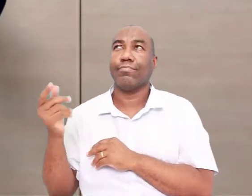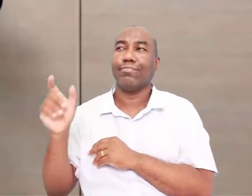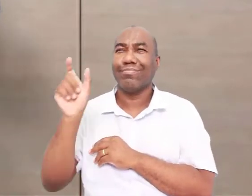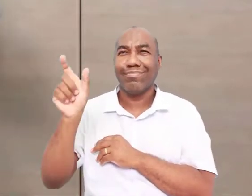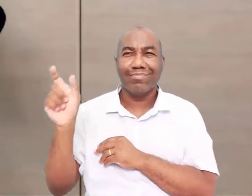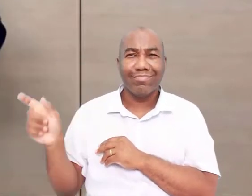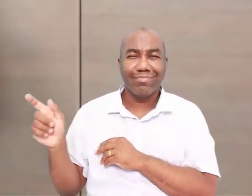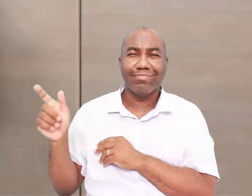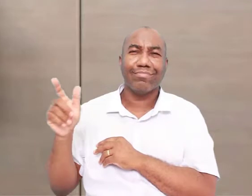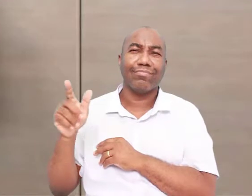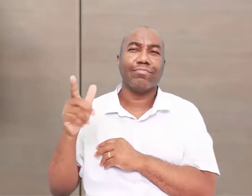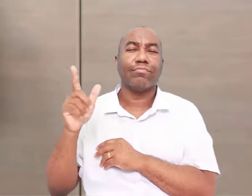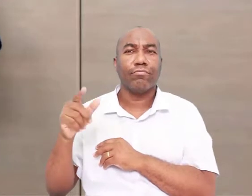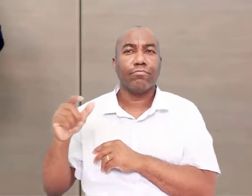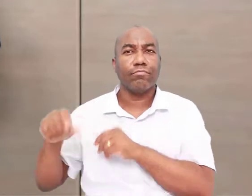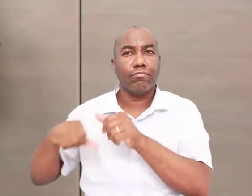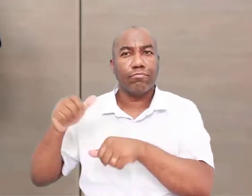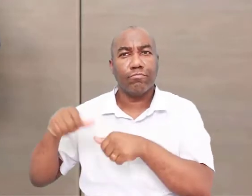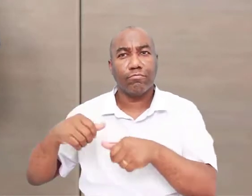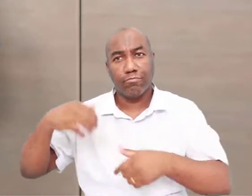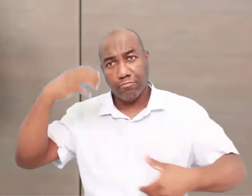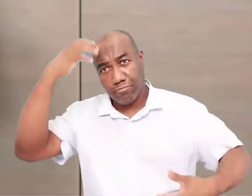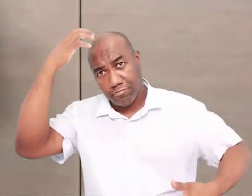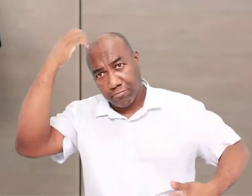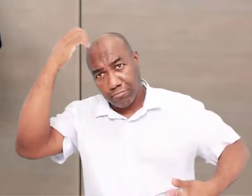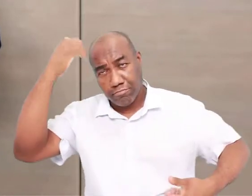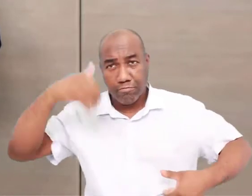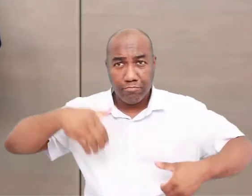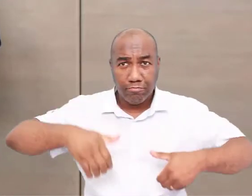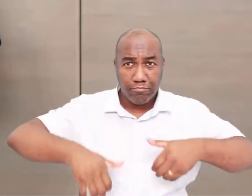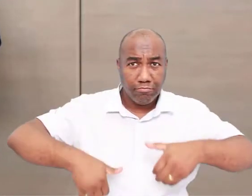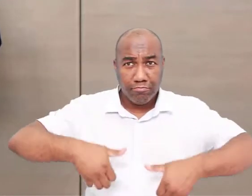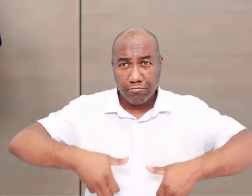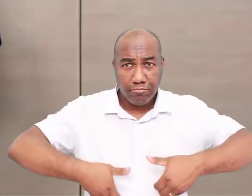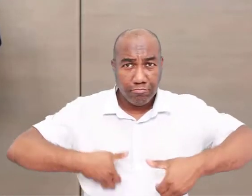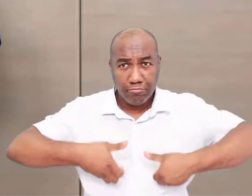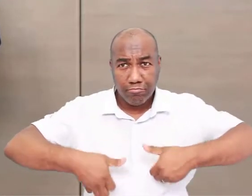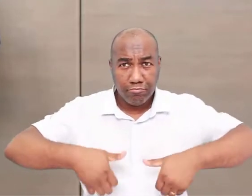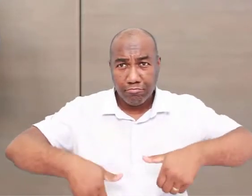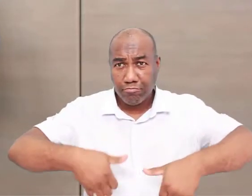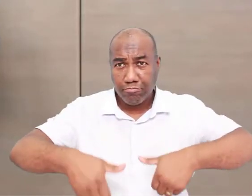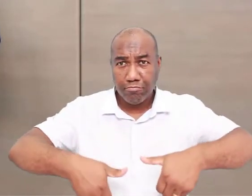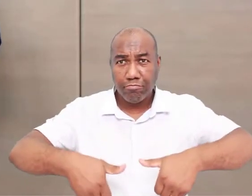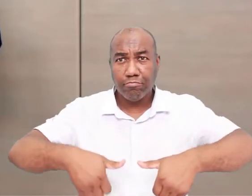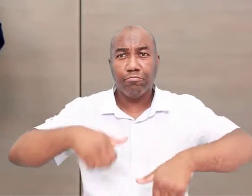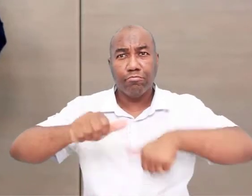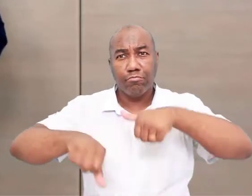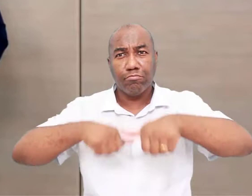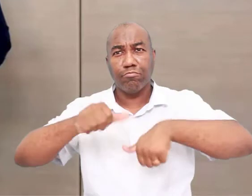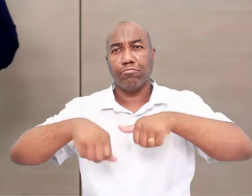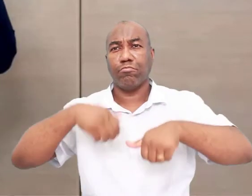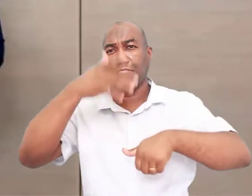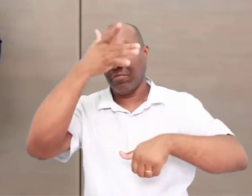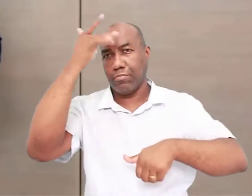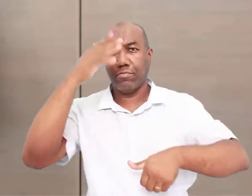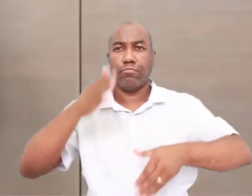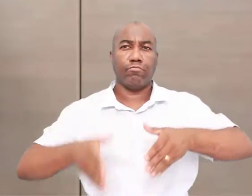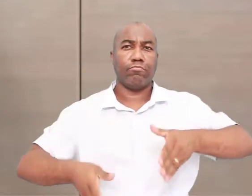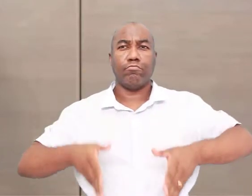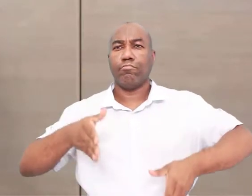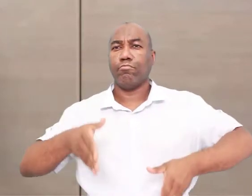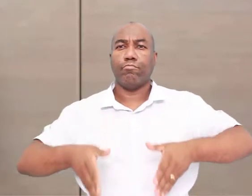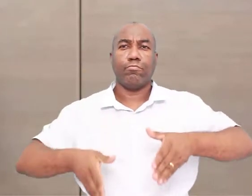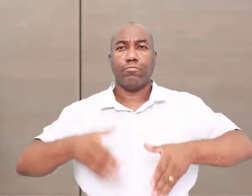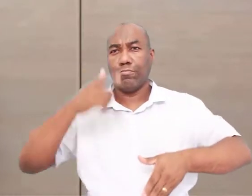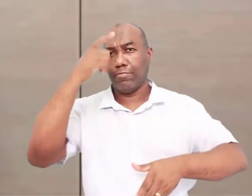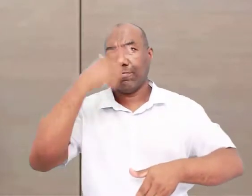originou os macacos e que originou o hominídeo. O hominídeo evoluiu e virou a gente. Então, o